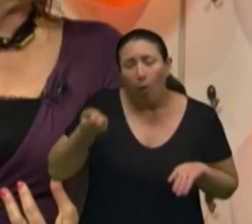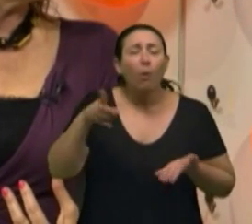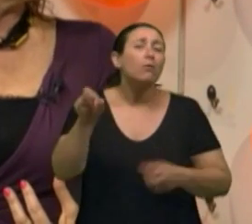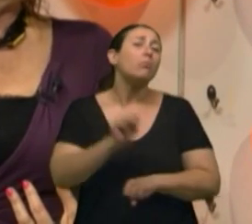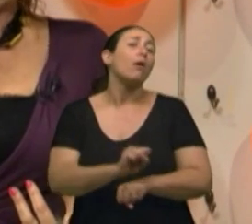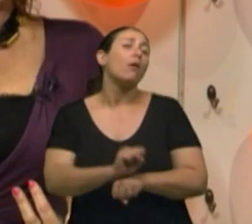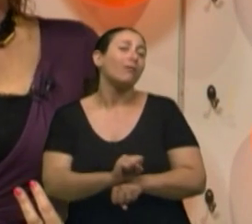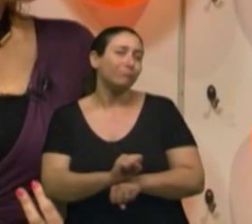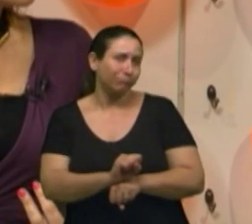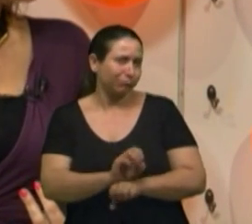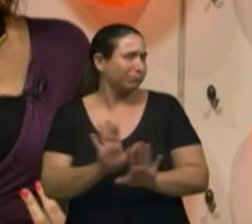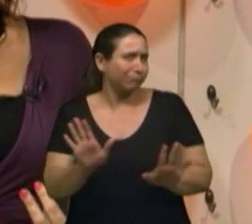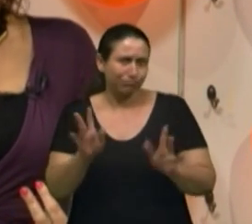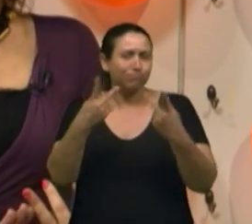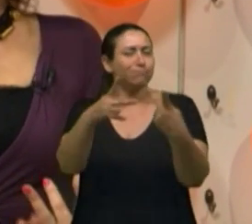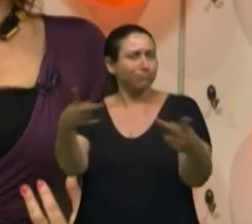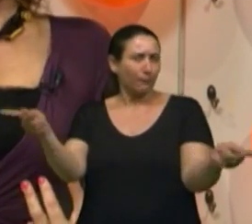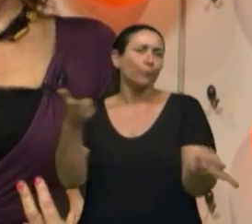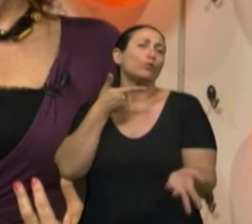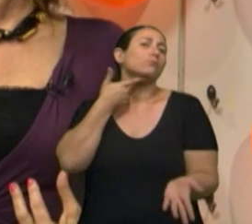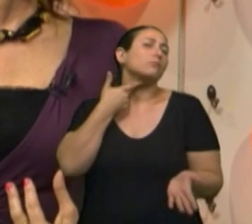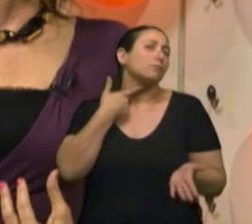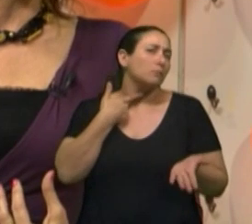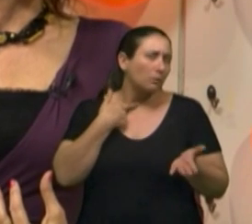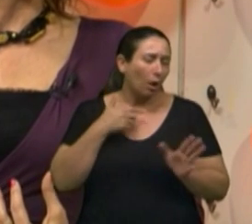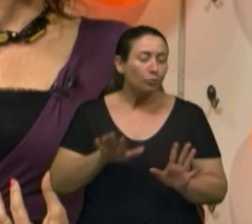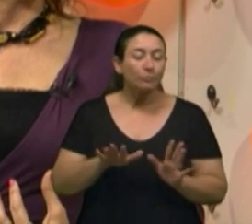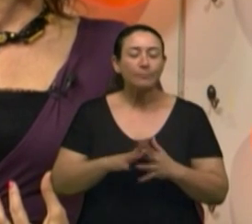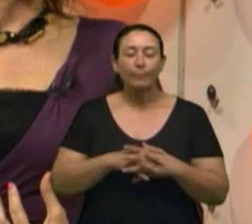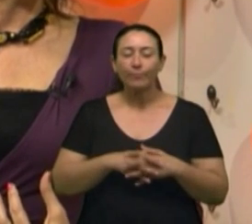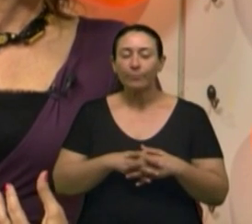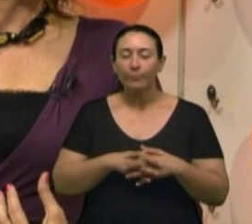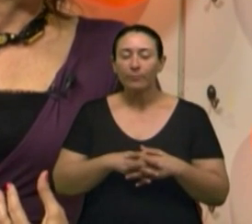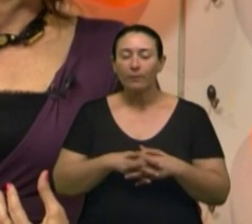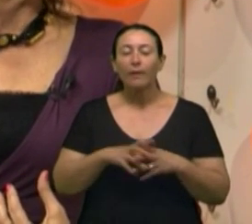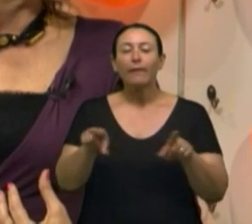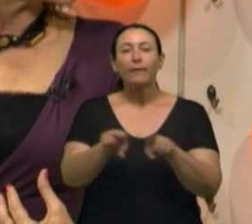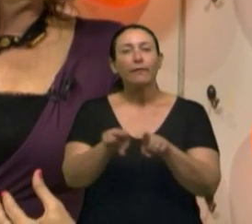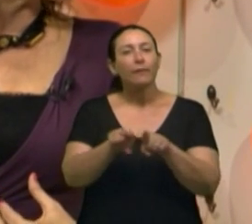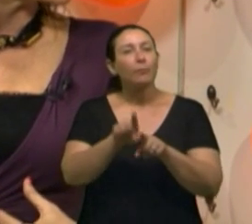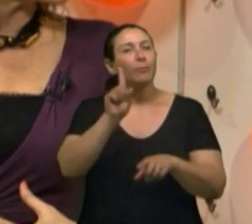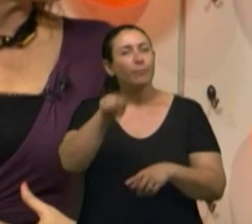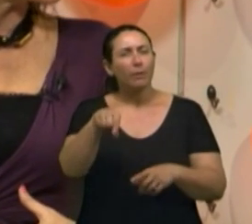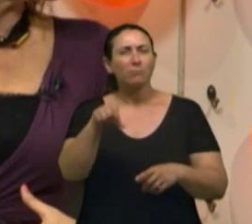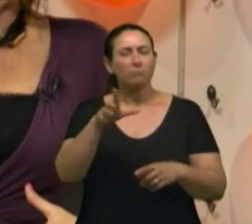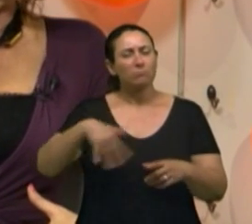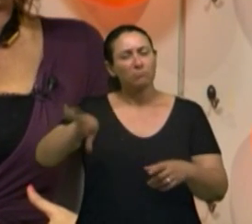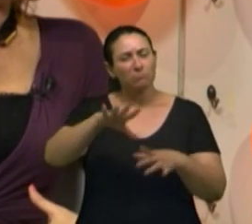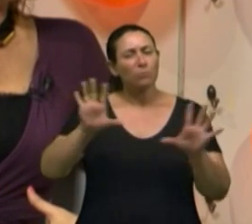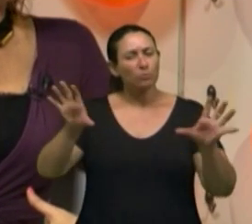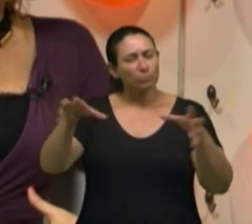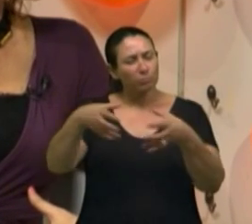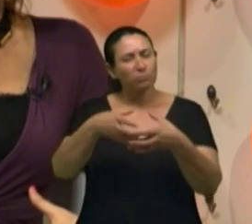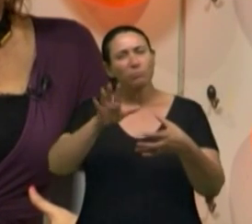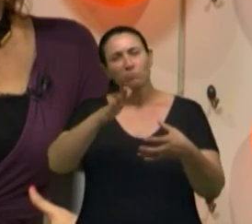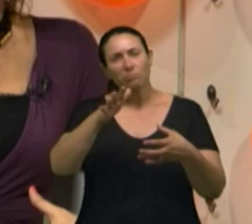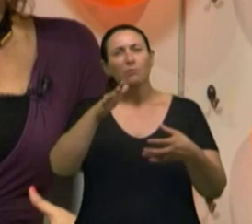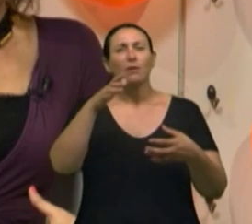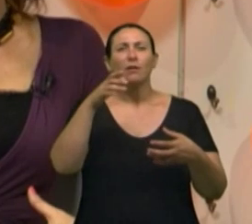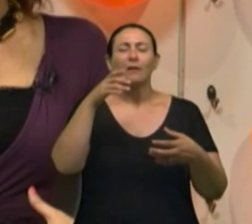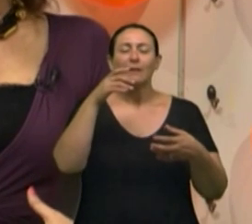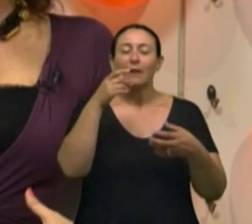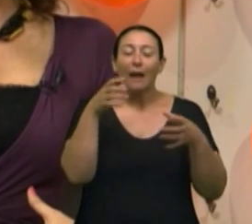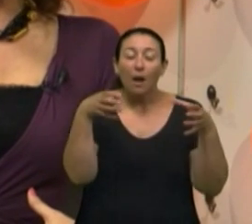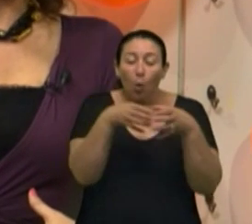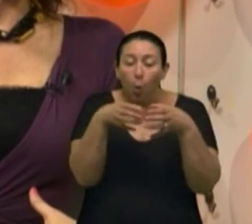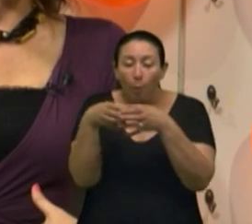desejam, certo? E nossos grupos são em torno de 60 pessoas, acho que é importante colocar isso. Claro, claro, cada